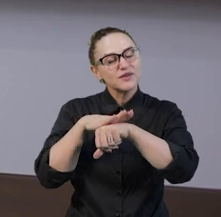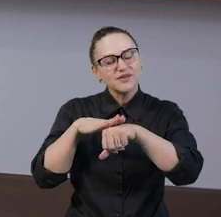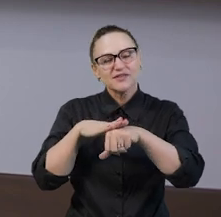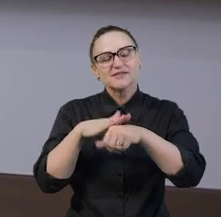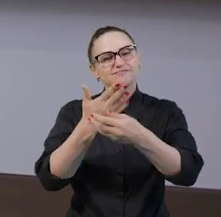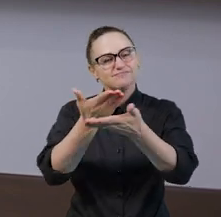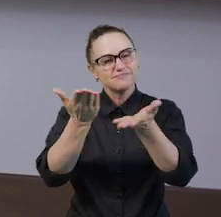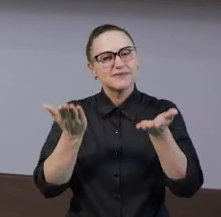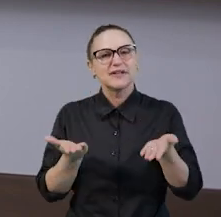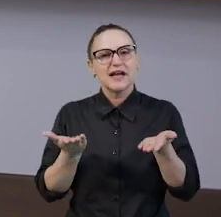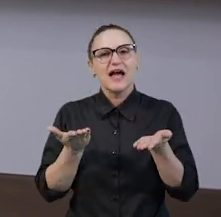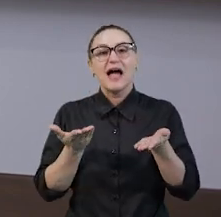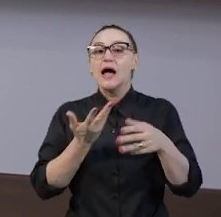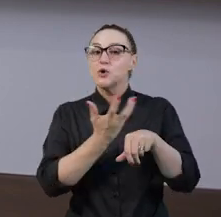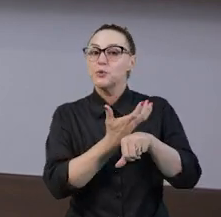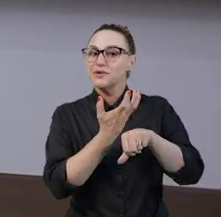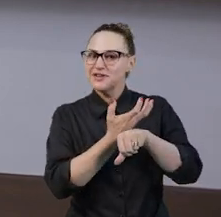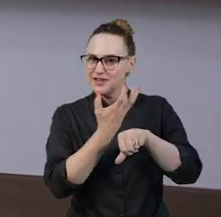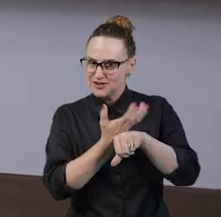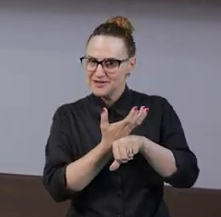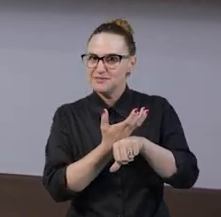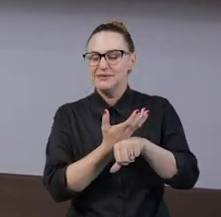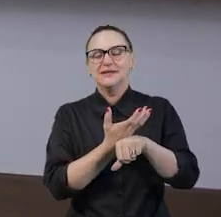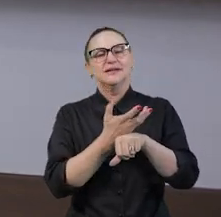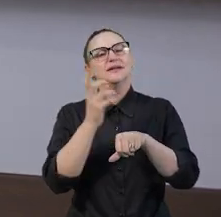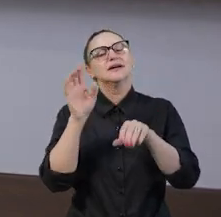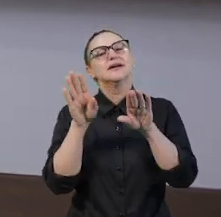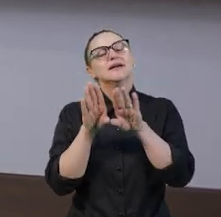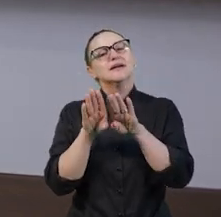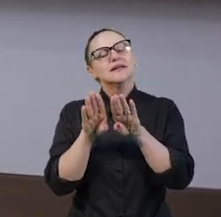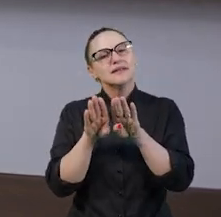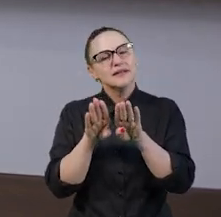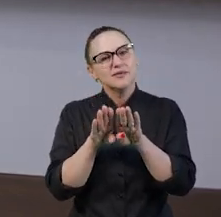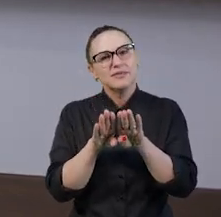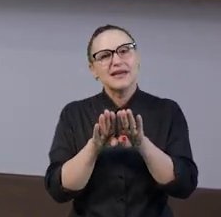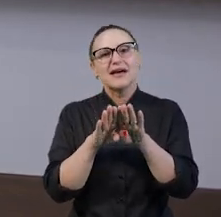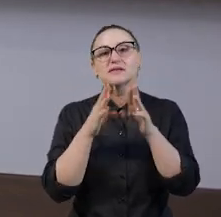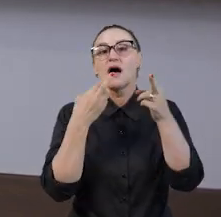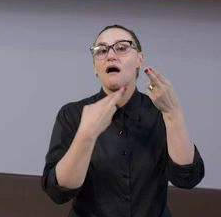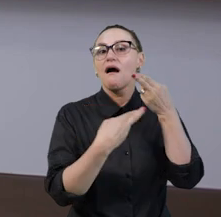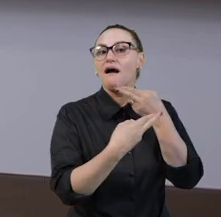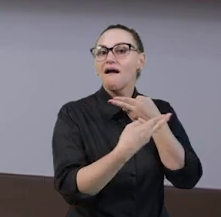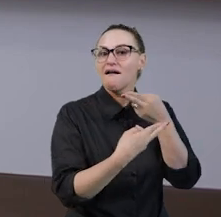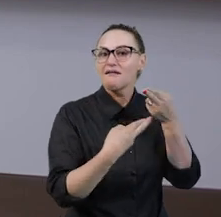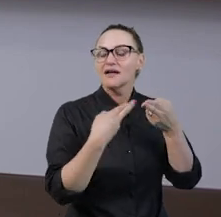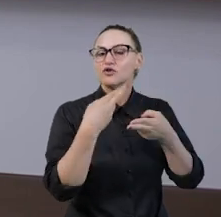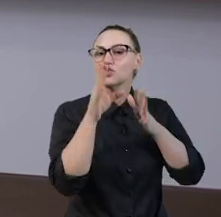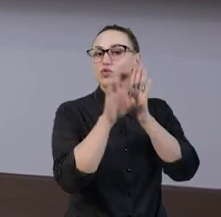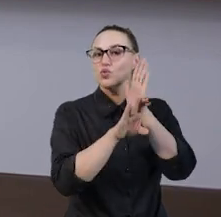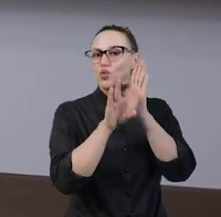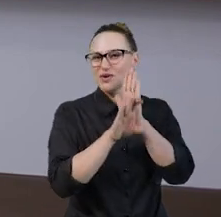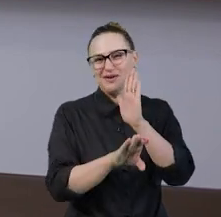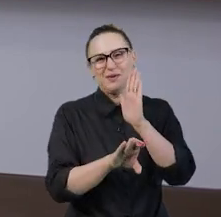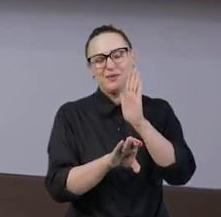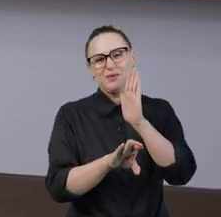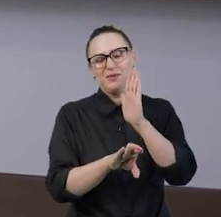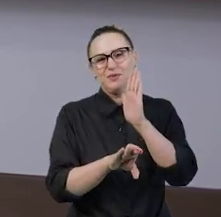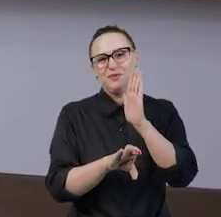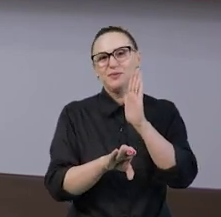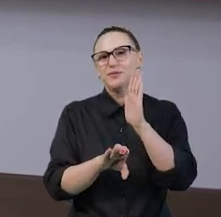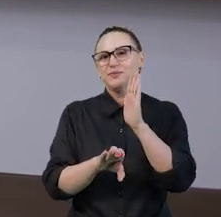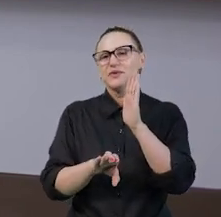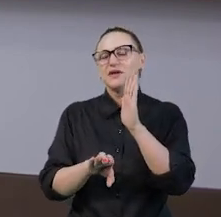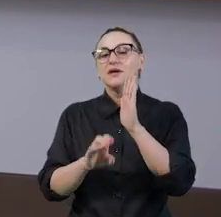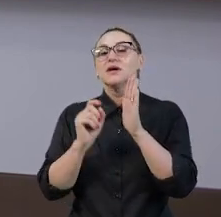sobre a nossa disciplina e, em específico, sobre as relações do currículo em si, do currículo